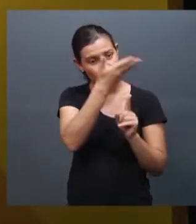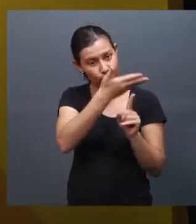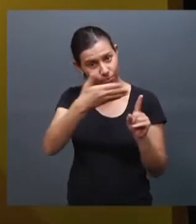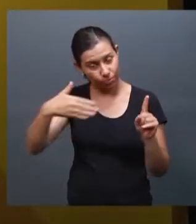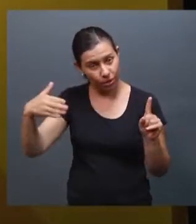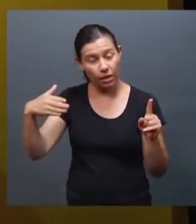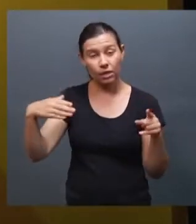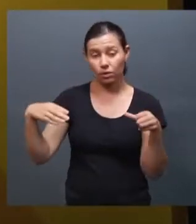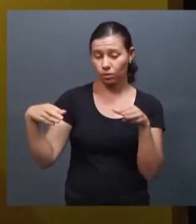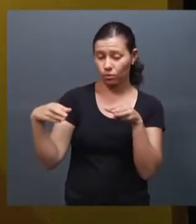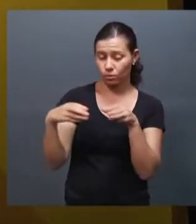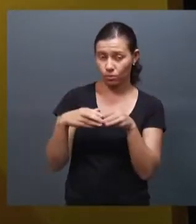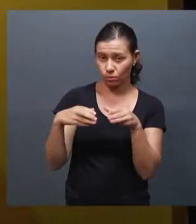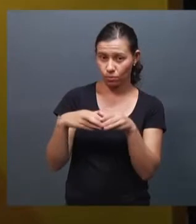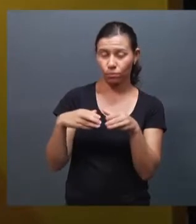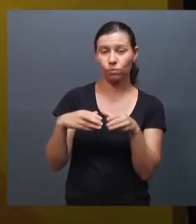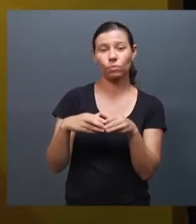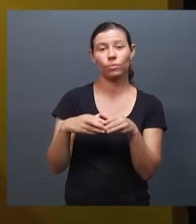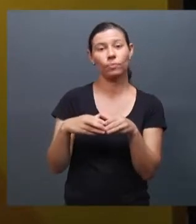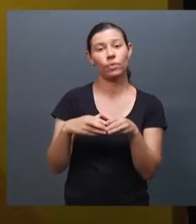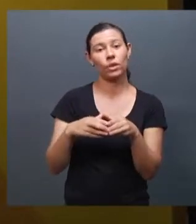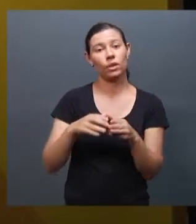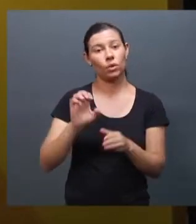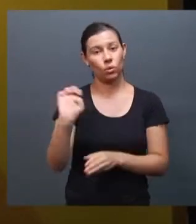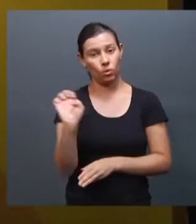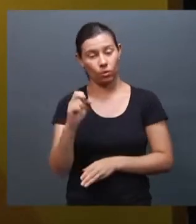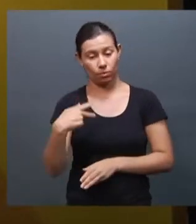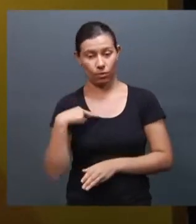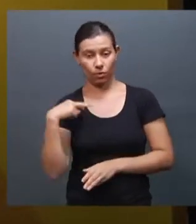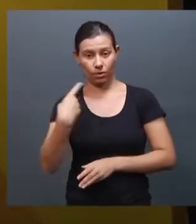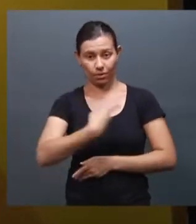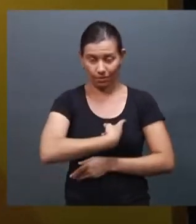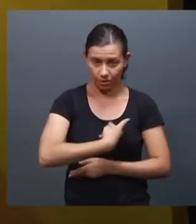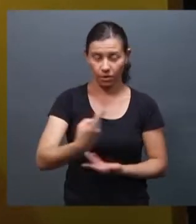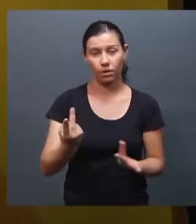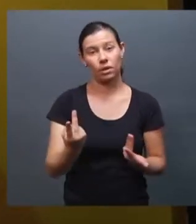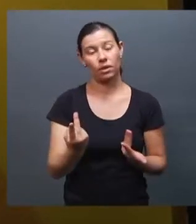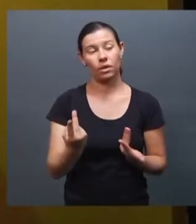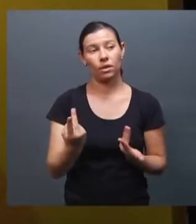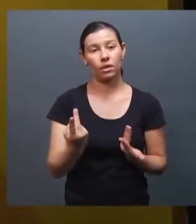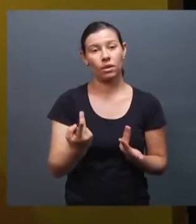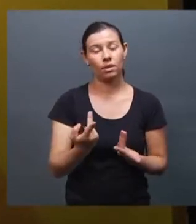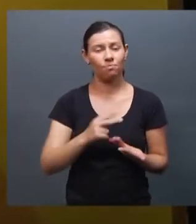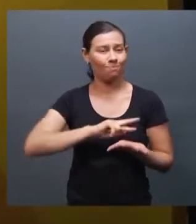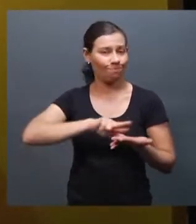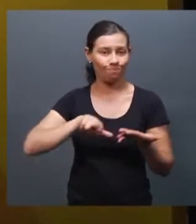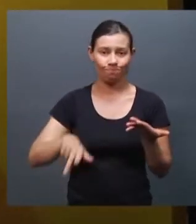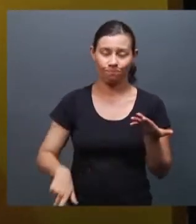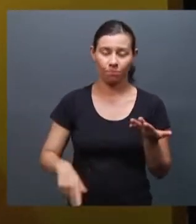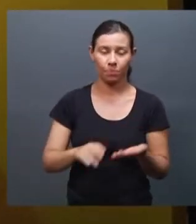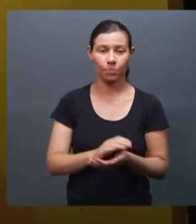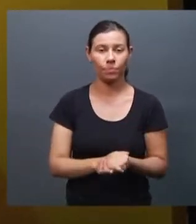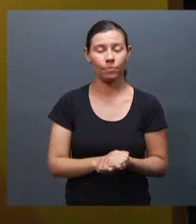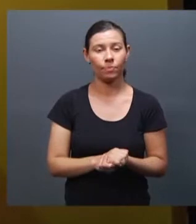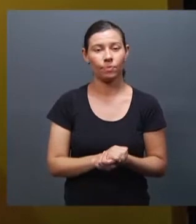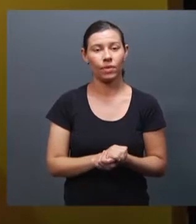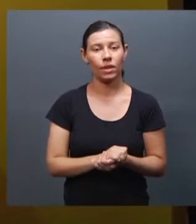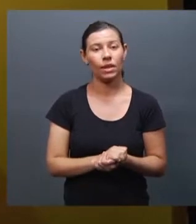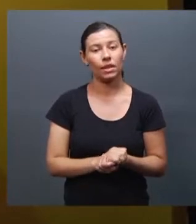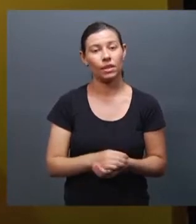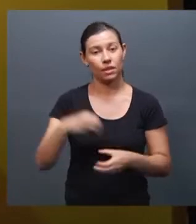pessoas que são homossexuais, transexuais, transgêneos, pessoas intersexo, que abarcam essa sigla